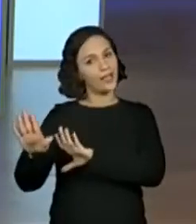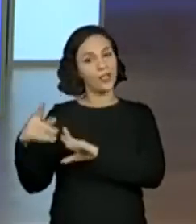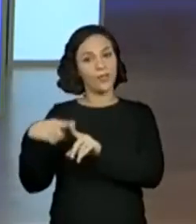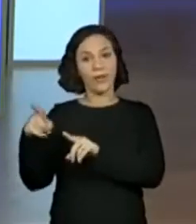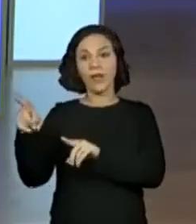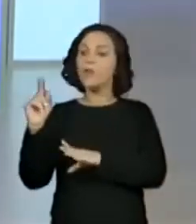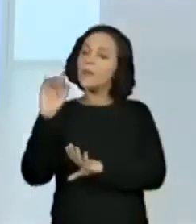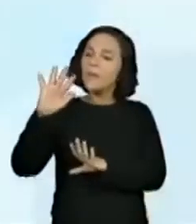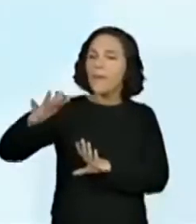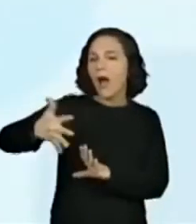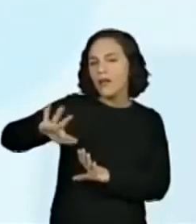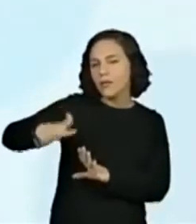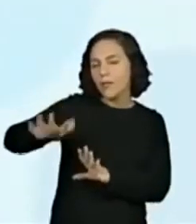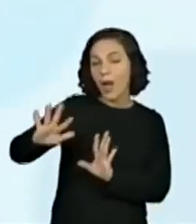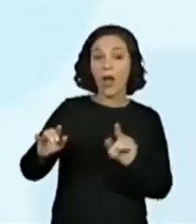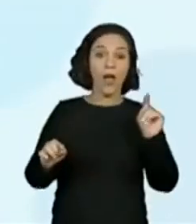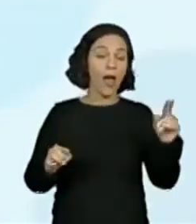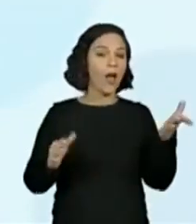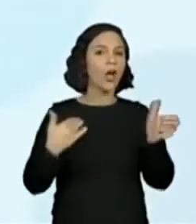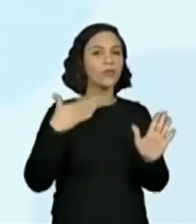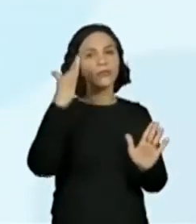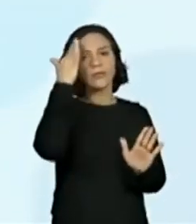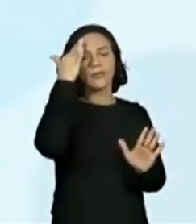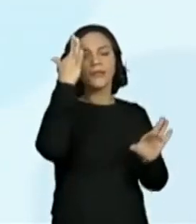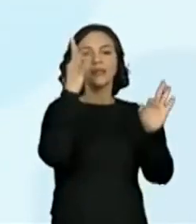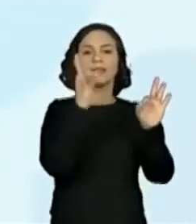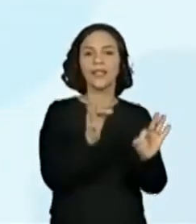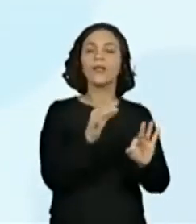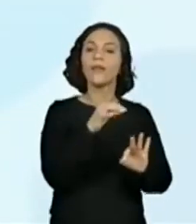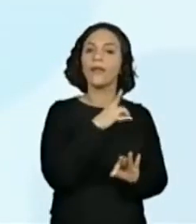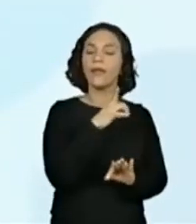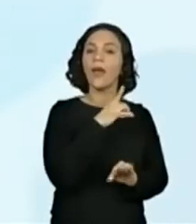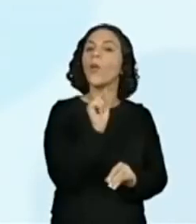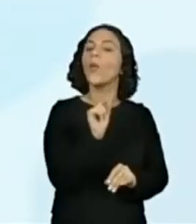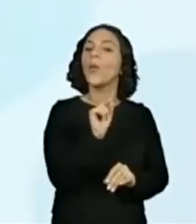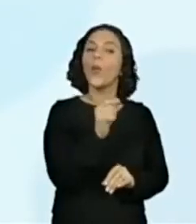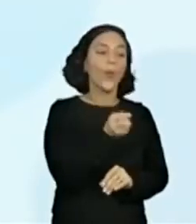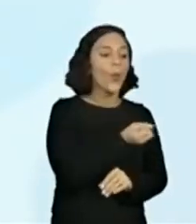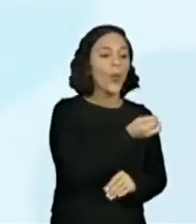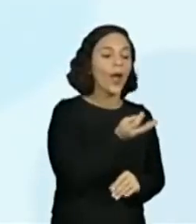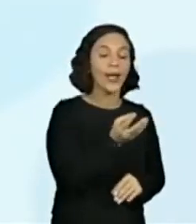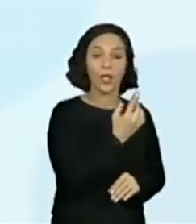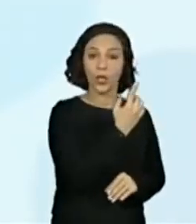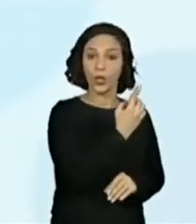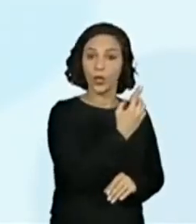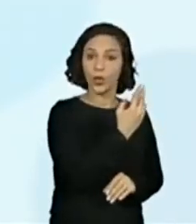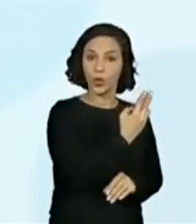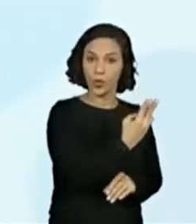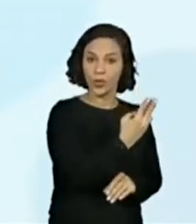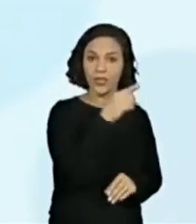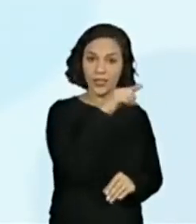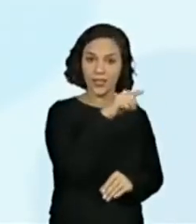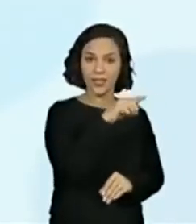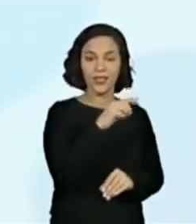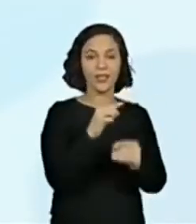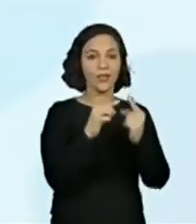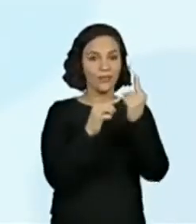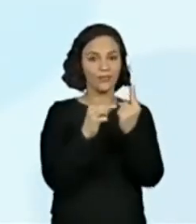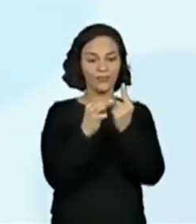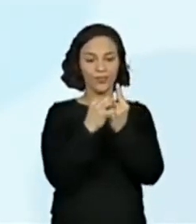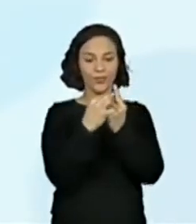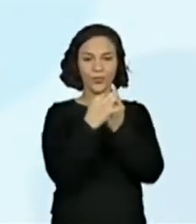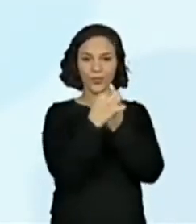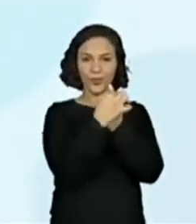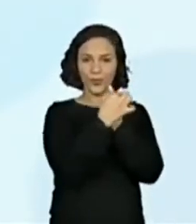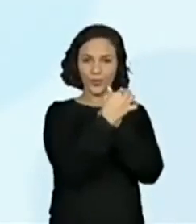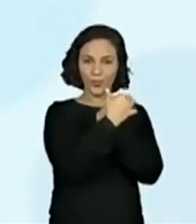Um número exato. Isso. Doze rosas que você já representou aí com as tampinhas. Azuis. Azuis. E a gente